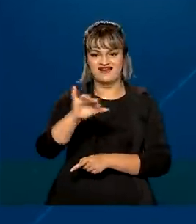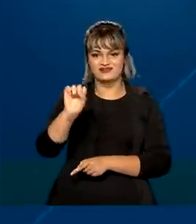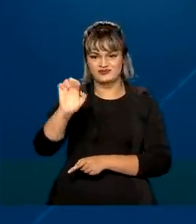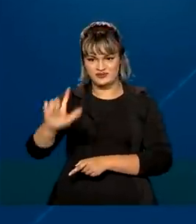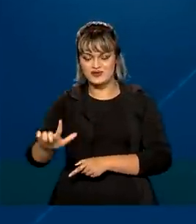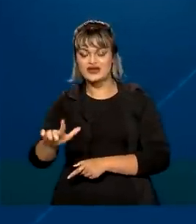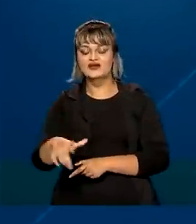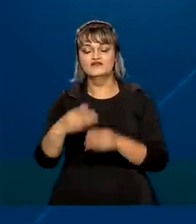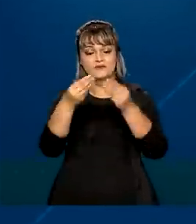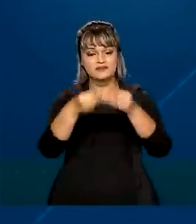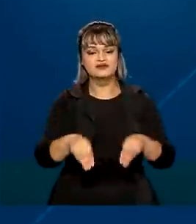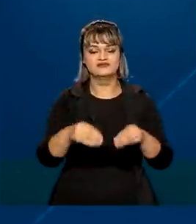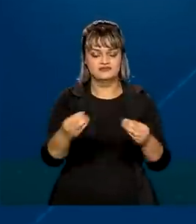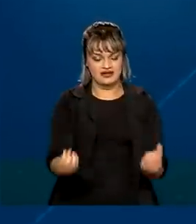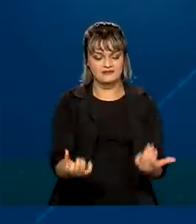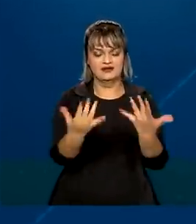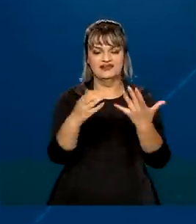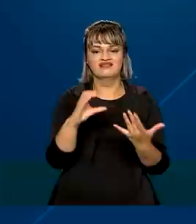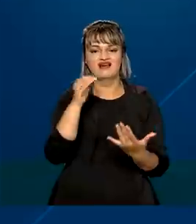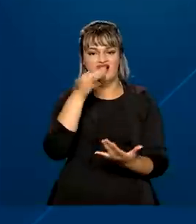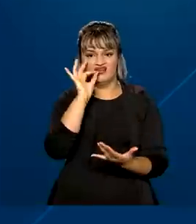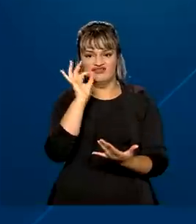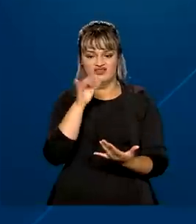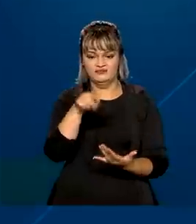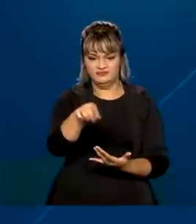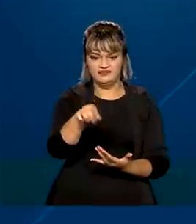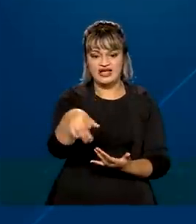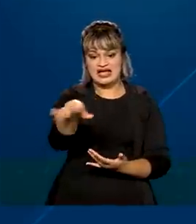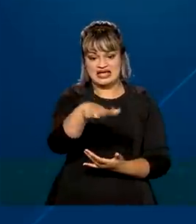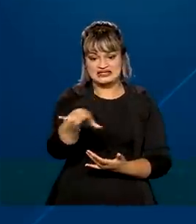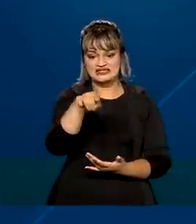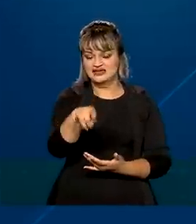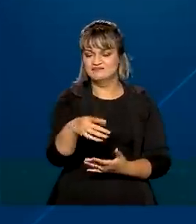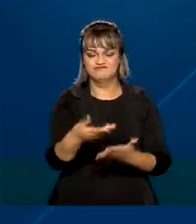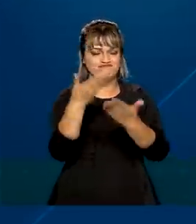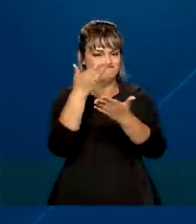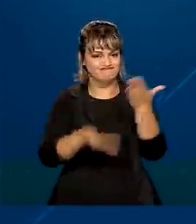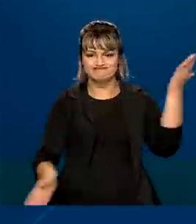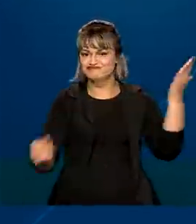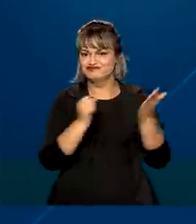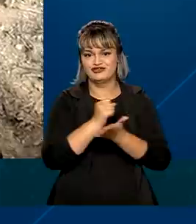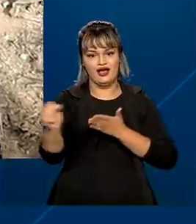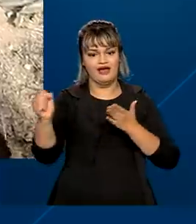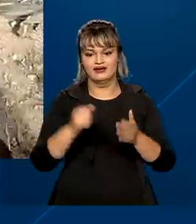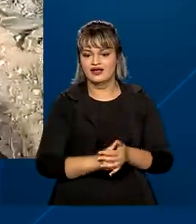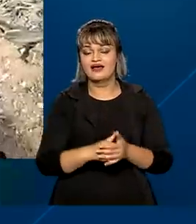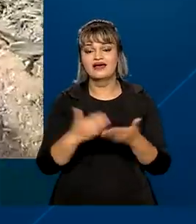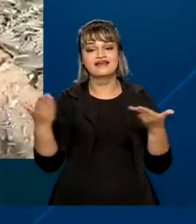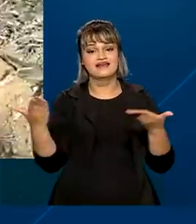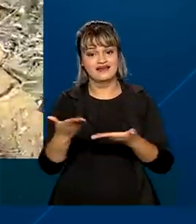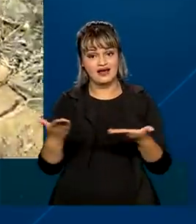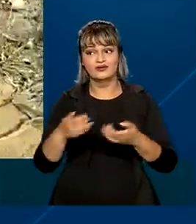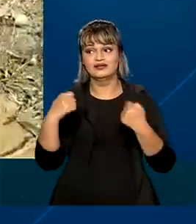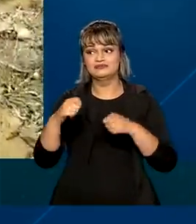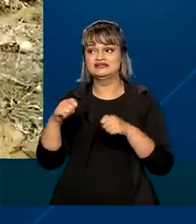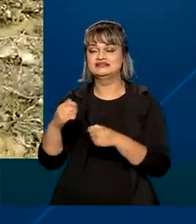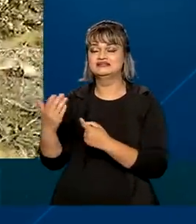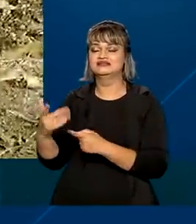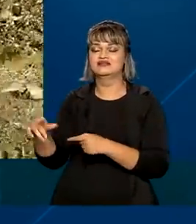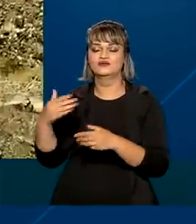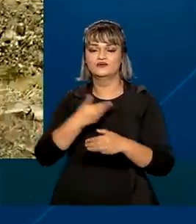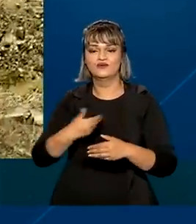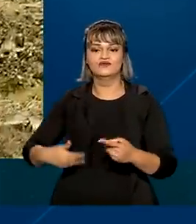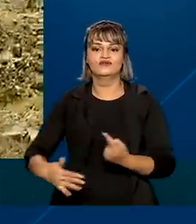aos produtores de café da região. A plantação desse cafeicultor foi totalmente destruída e agora ele espera ajuda do